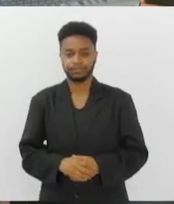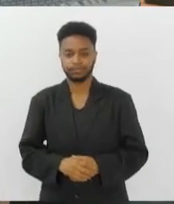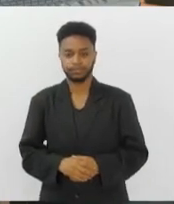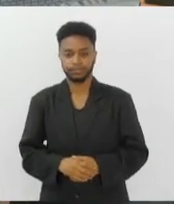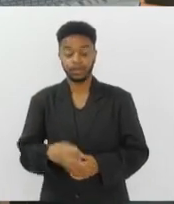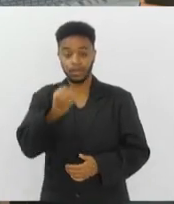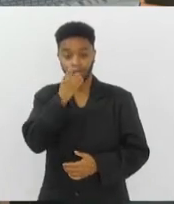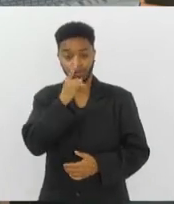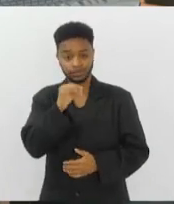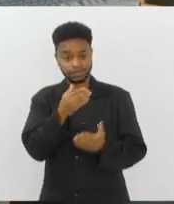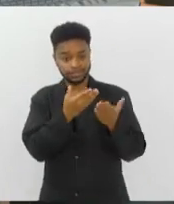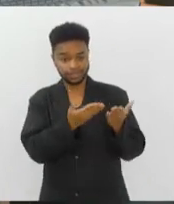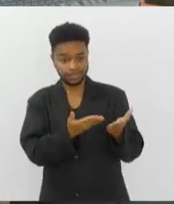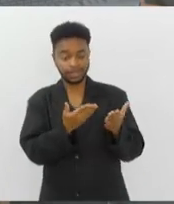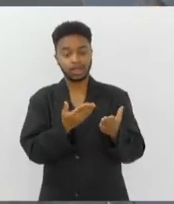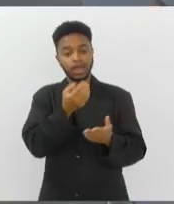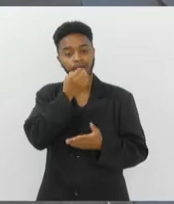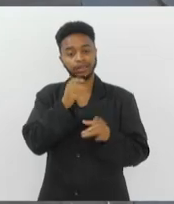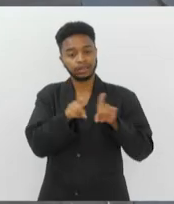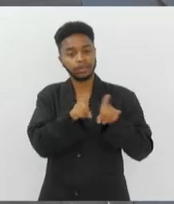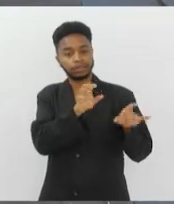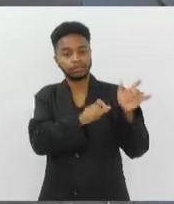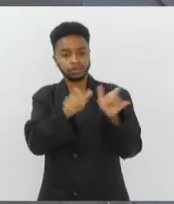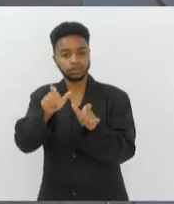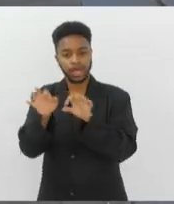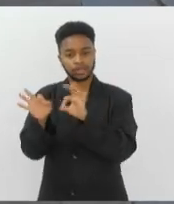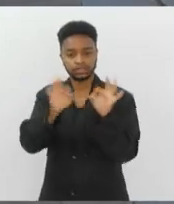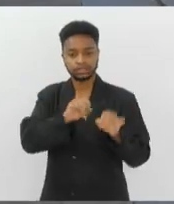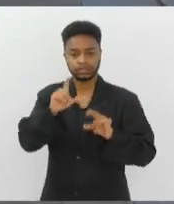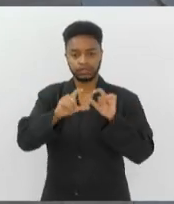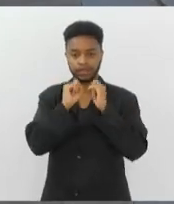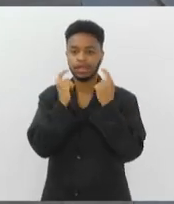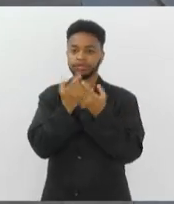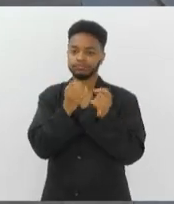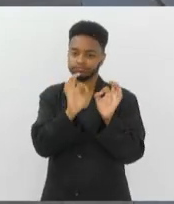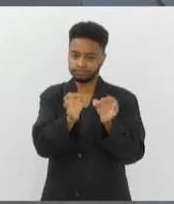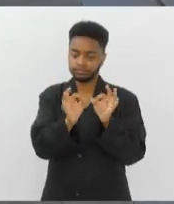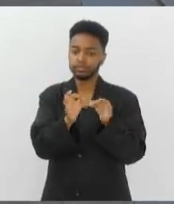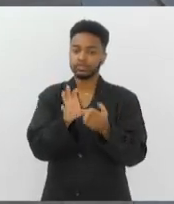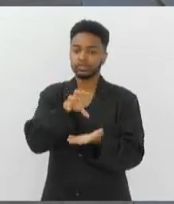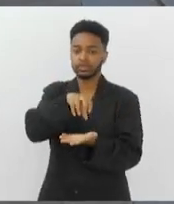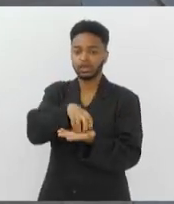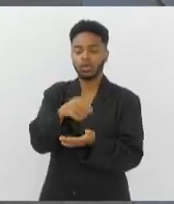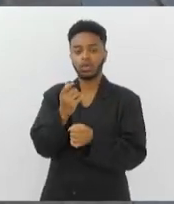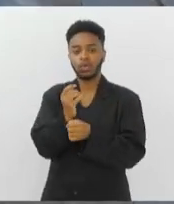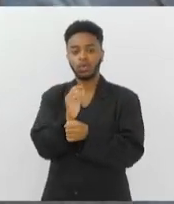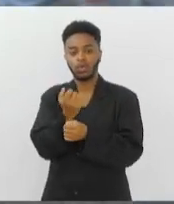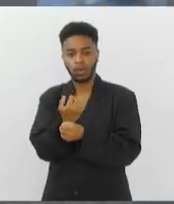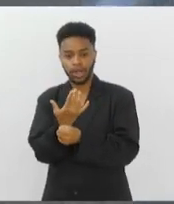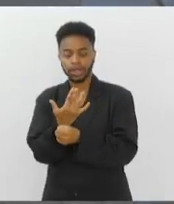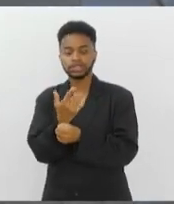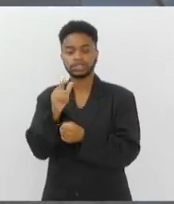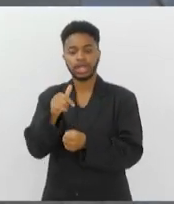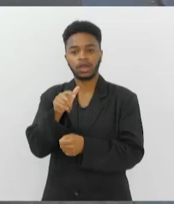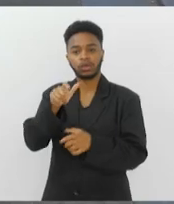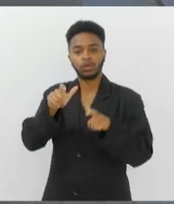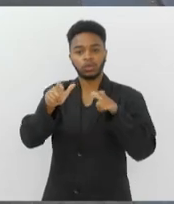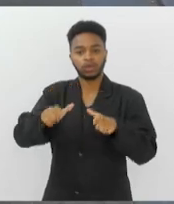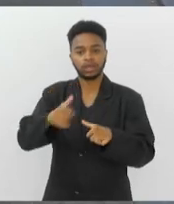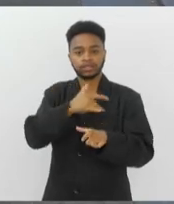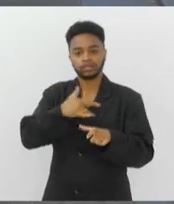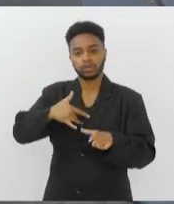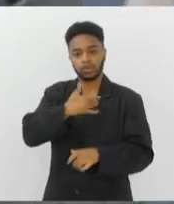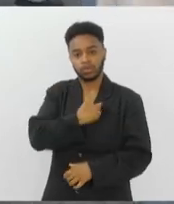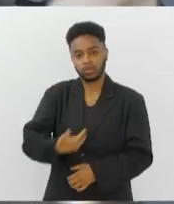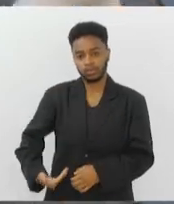Bom dia, Vicente. Bom dia a todos que nos assistem. É isso mesmo. A Policlínica da UERJ é a unidade de saúde pública que